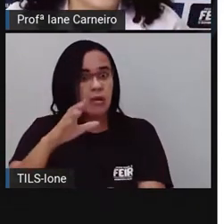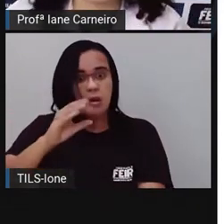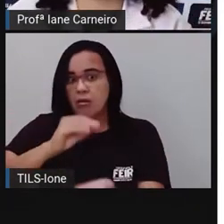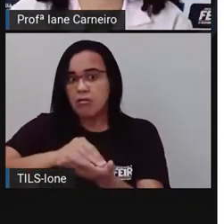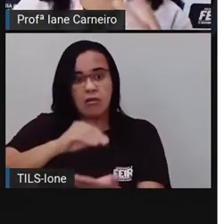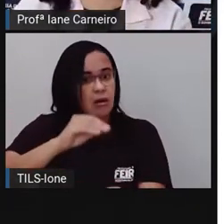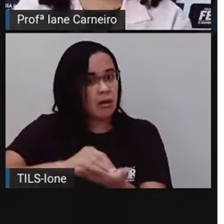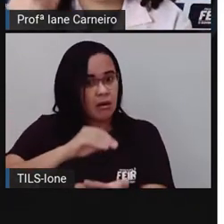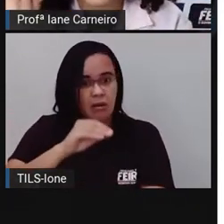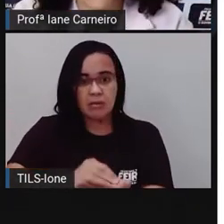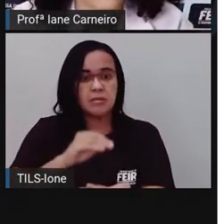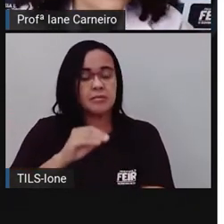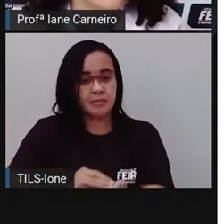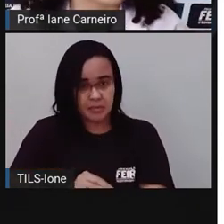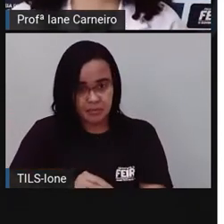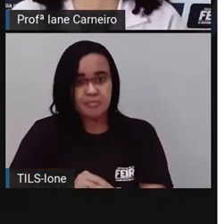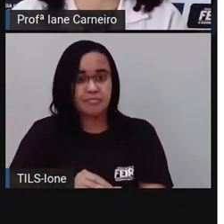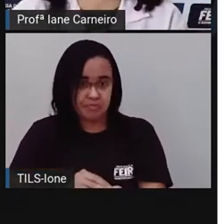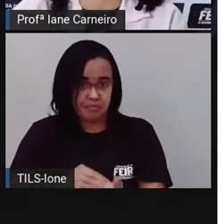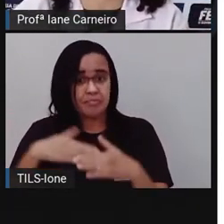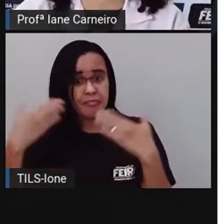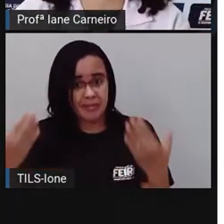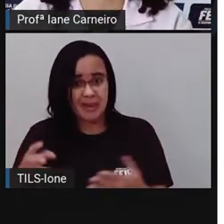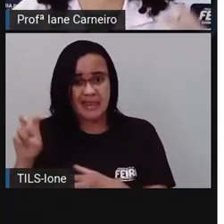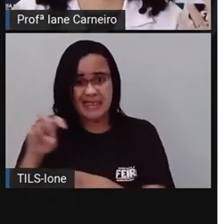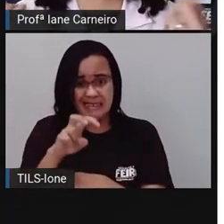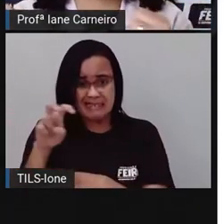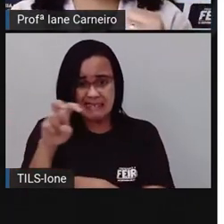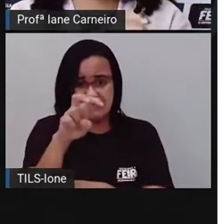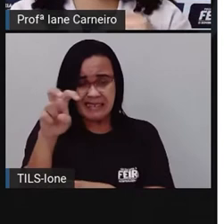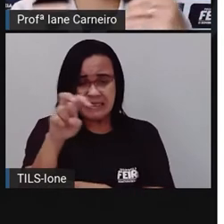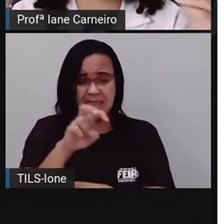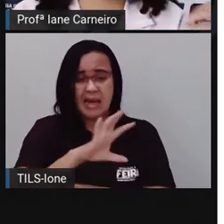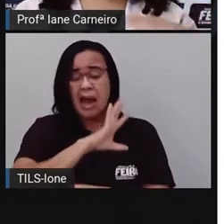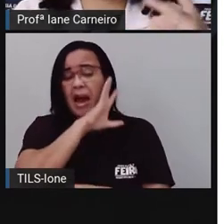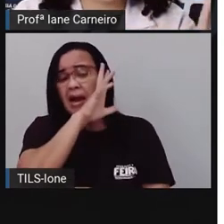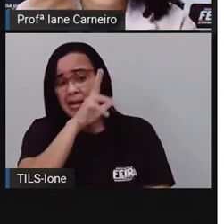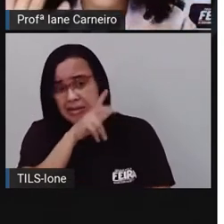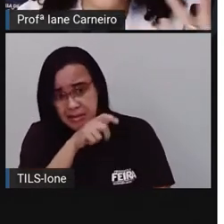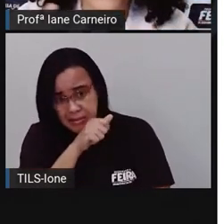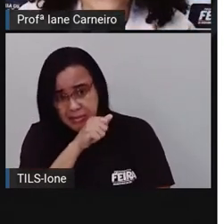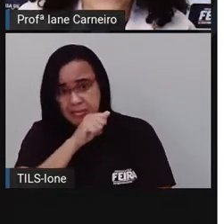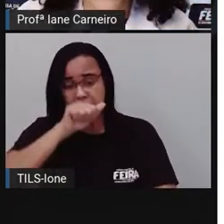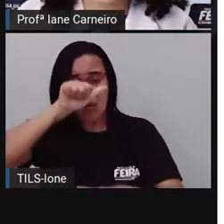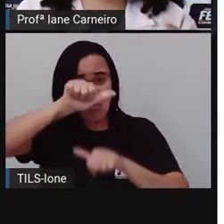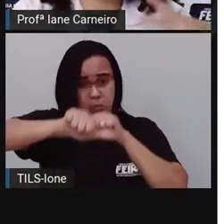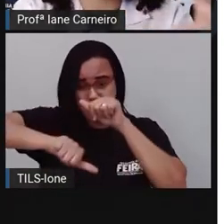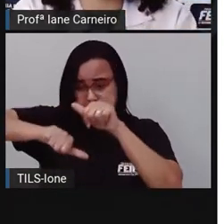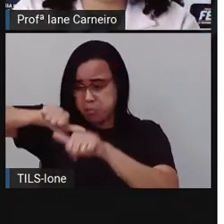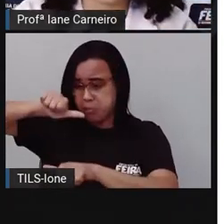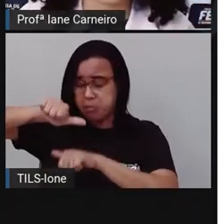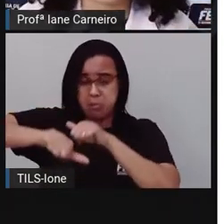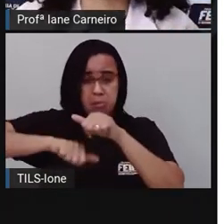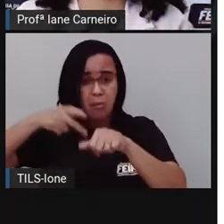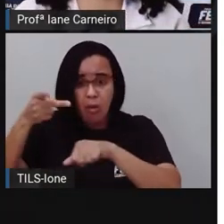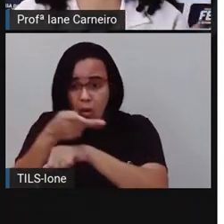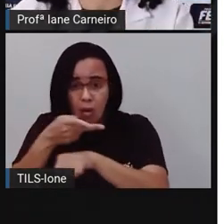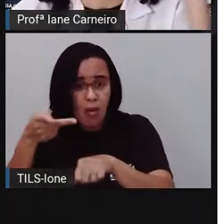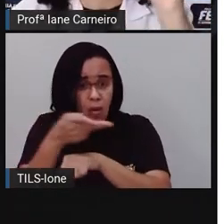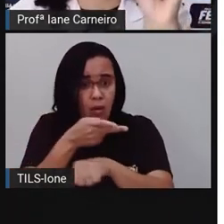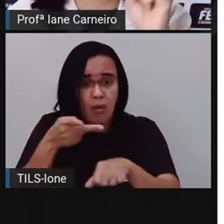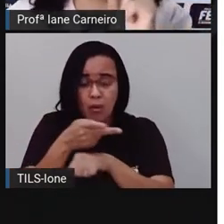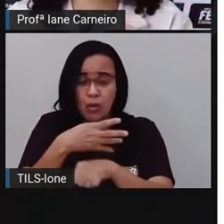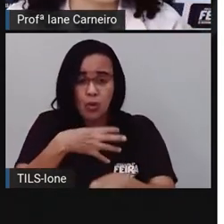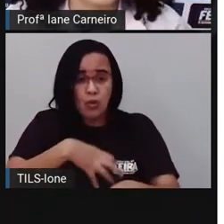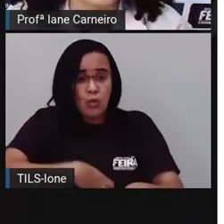comida, né? Acaba entrando em nossas casas, né? Naqueles lugares onde está sendo construído o caso, restos de construções.